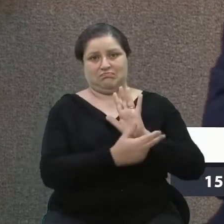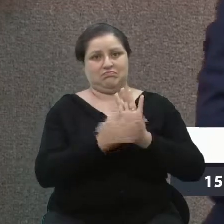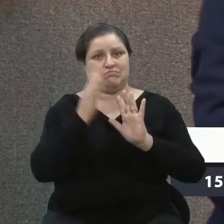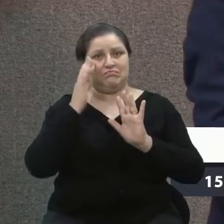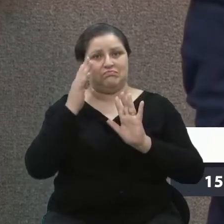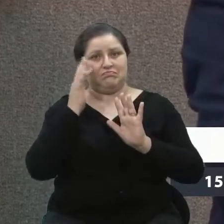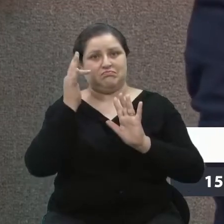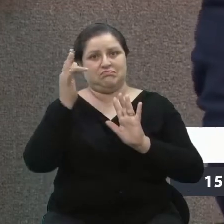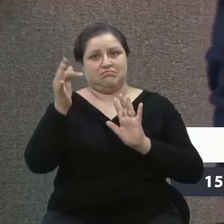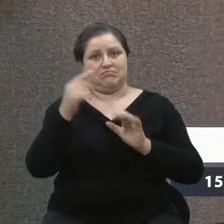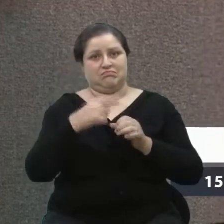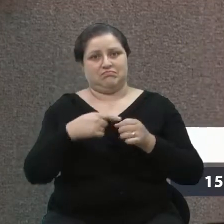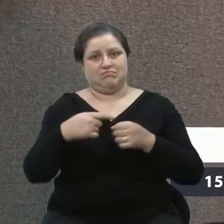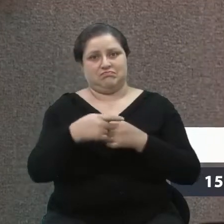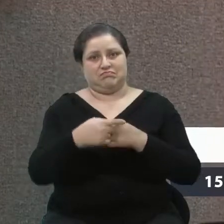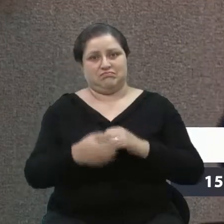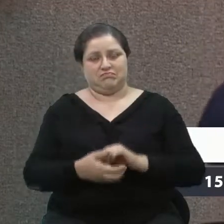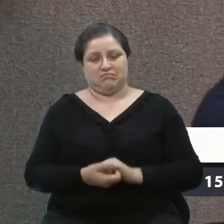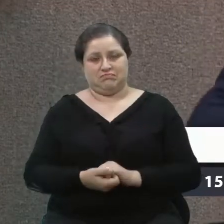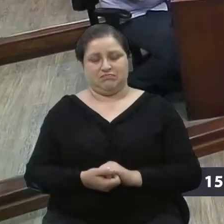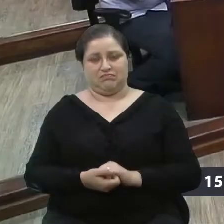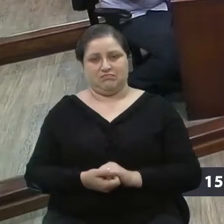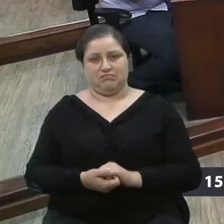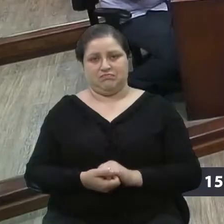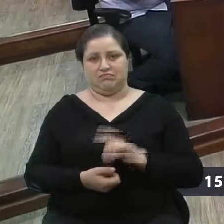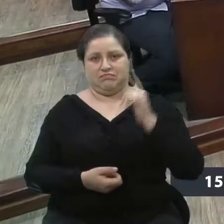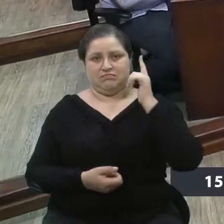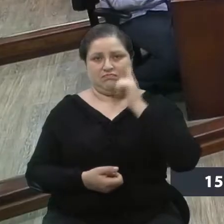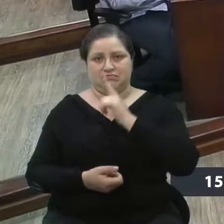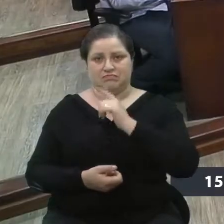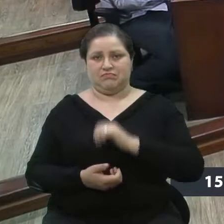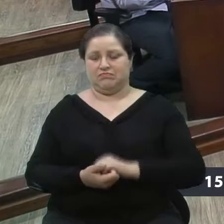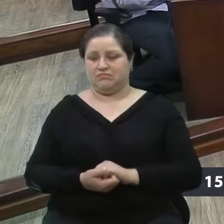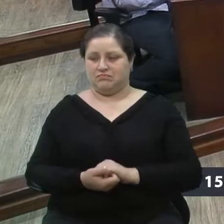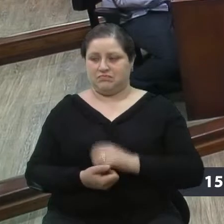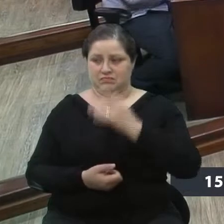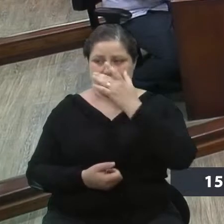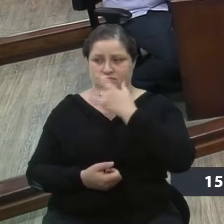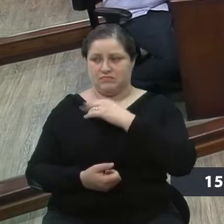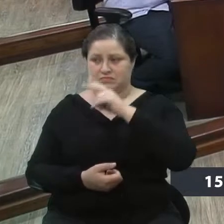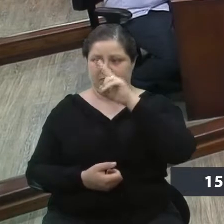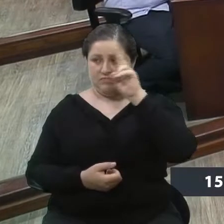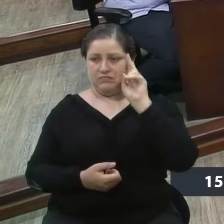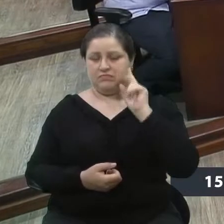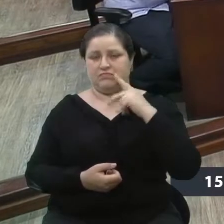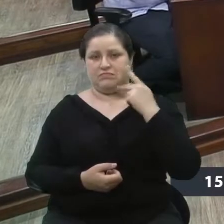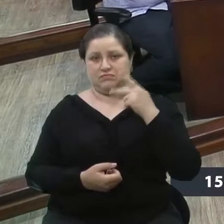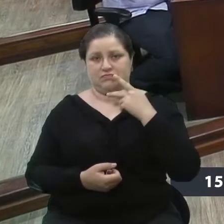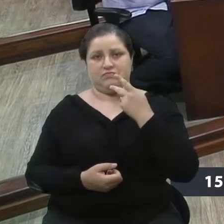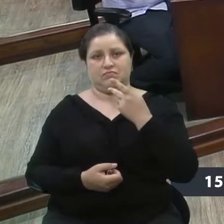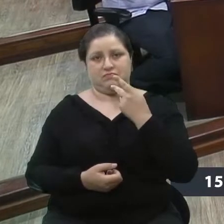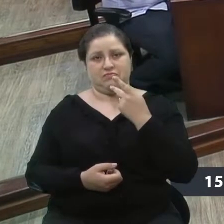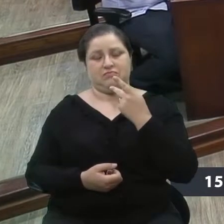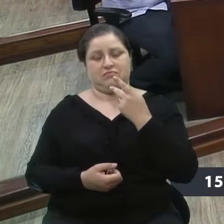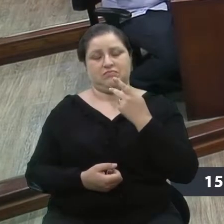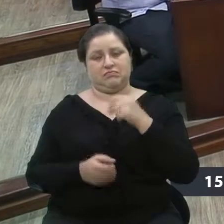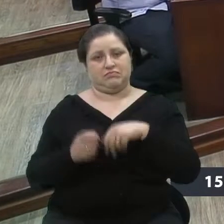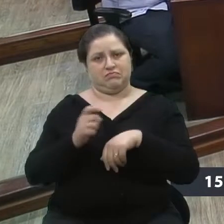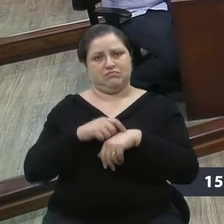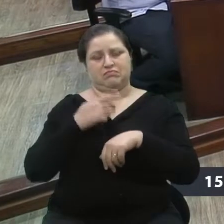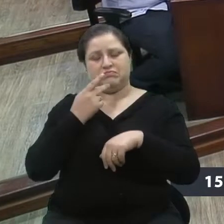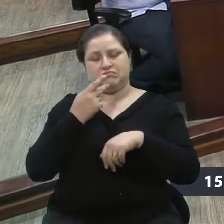vereador Lucas. Não, eu acho que o vereador Velocino, ele trouxe, até comentei na hora, né?